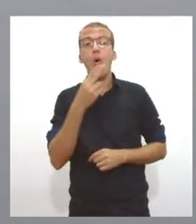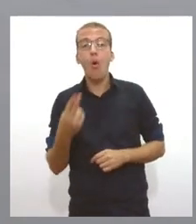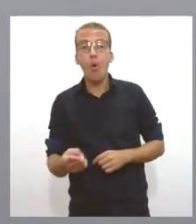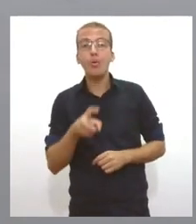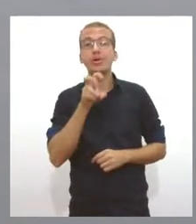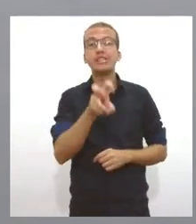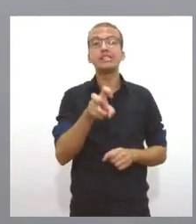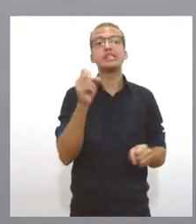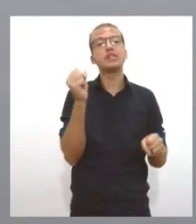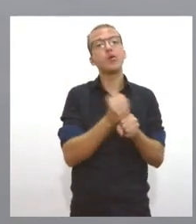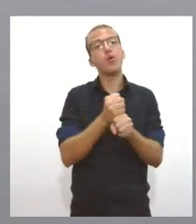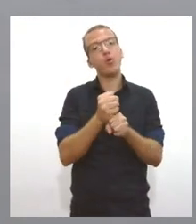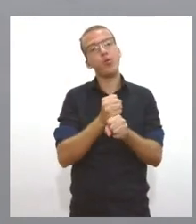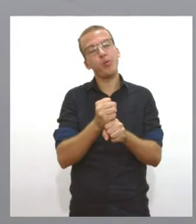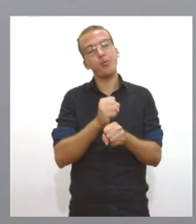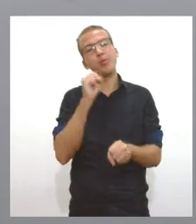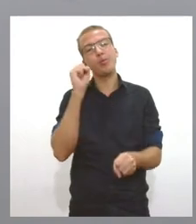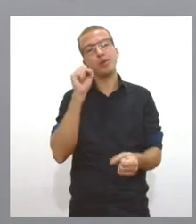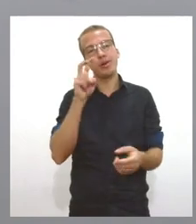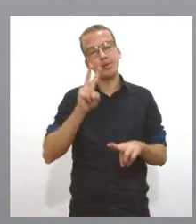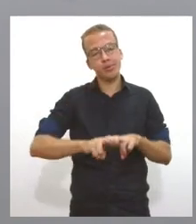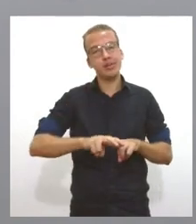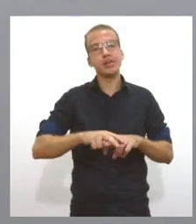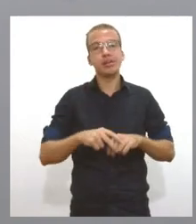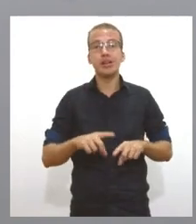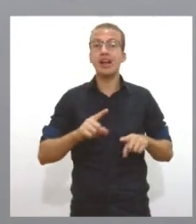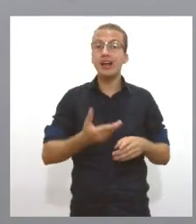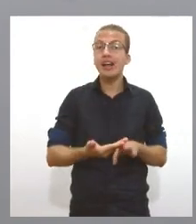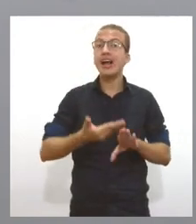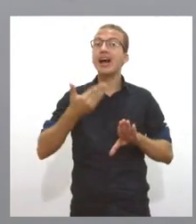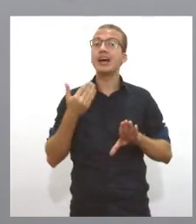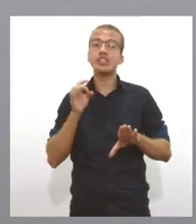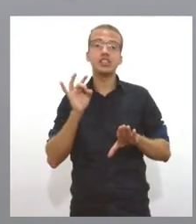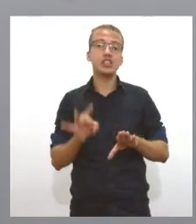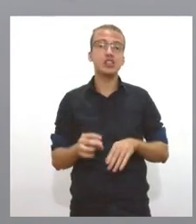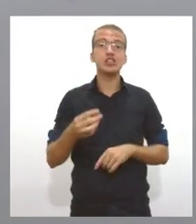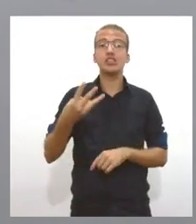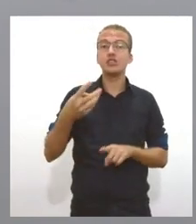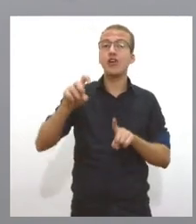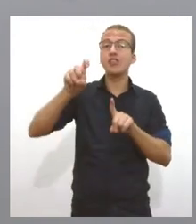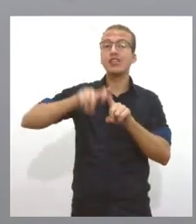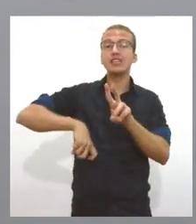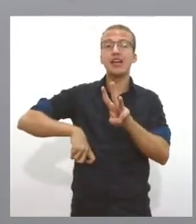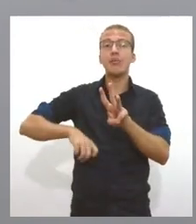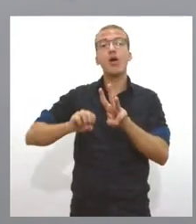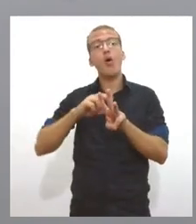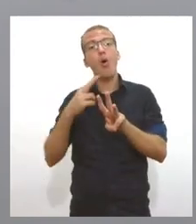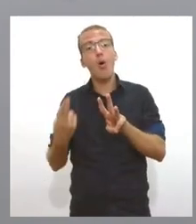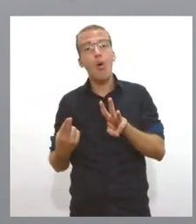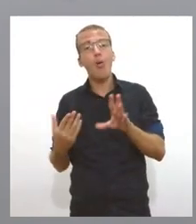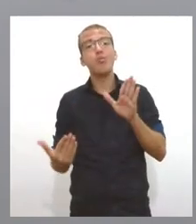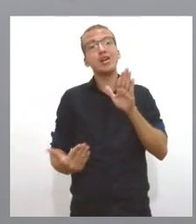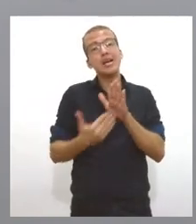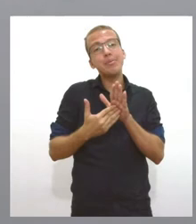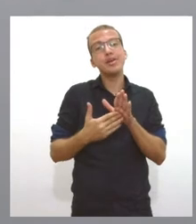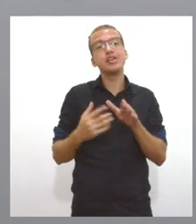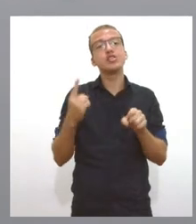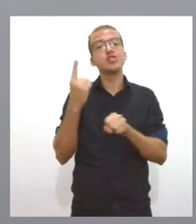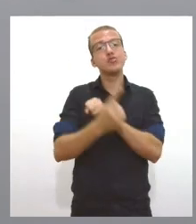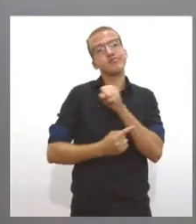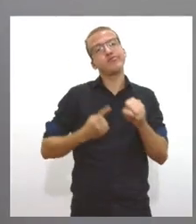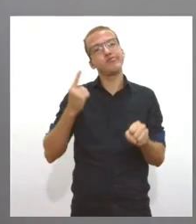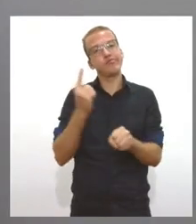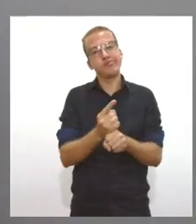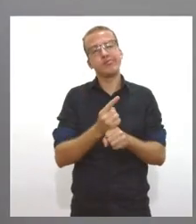reclusão quando antes era de três meses a um ano como é para todos os demais